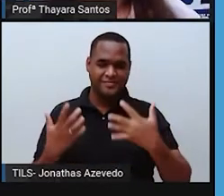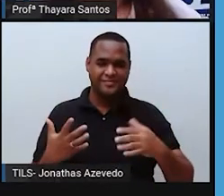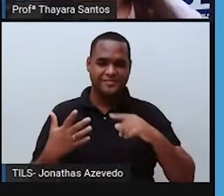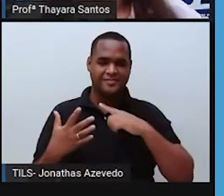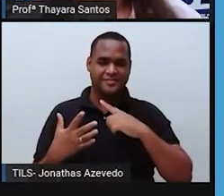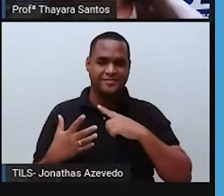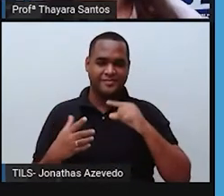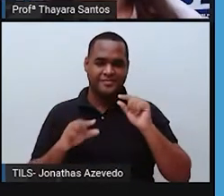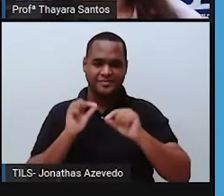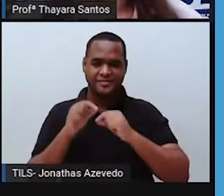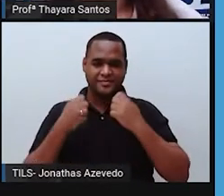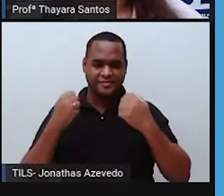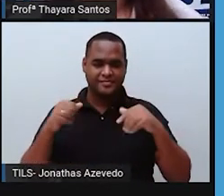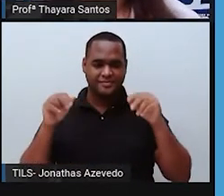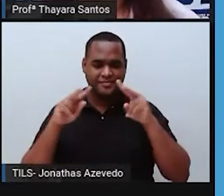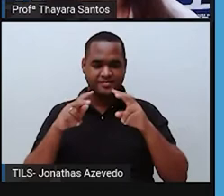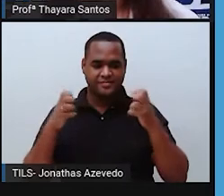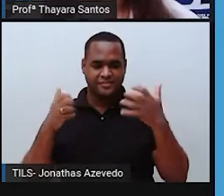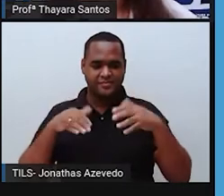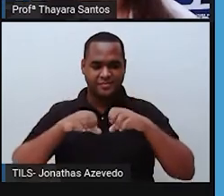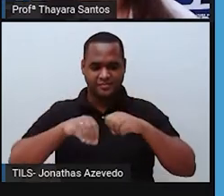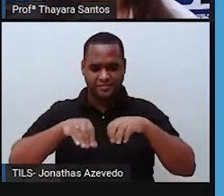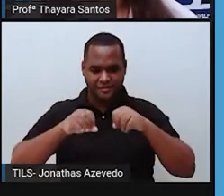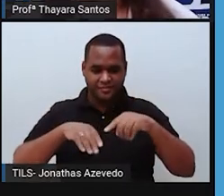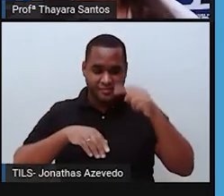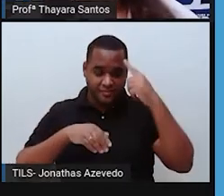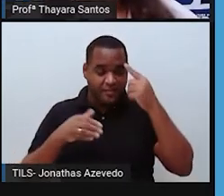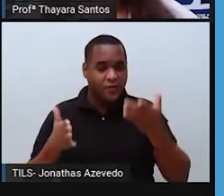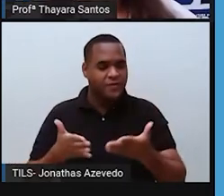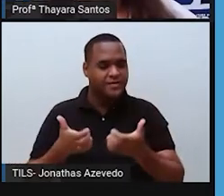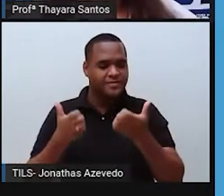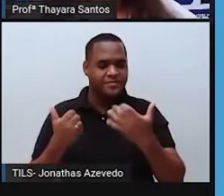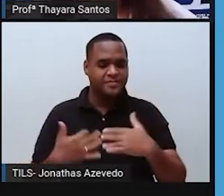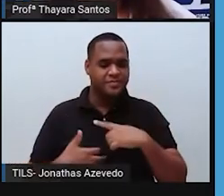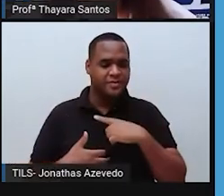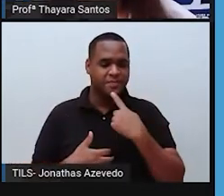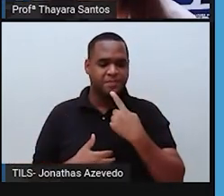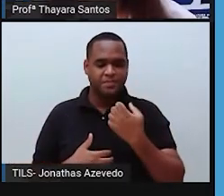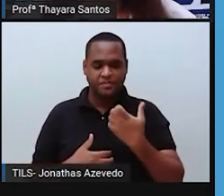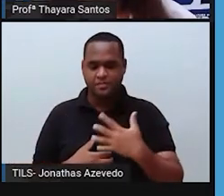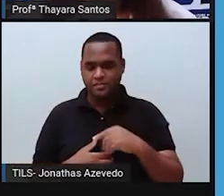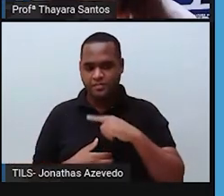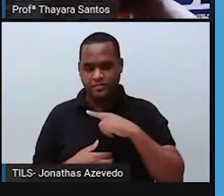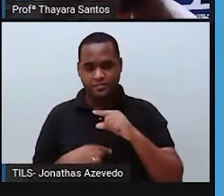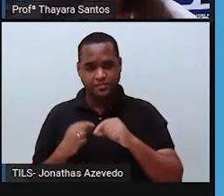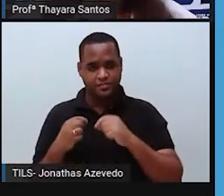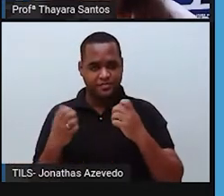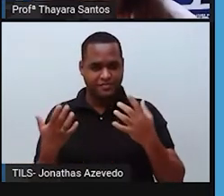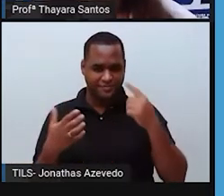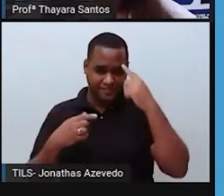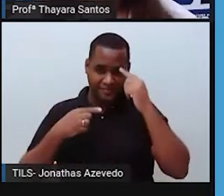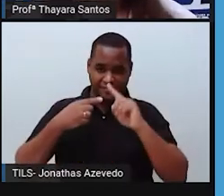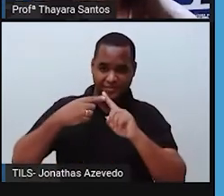coloco o assunto da nossa aula. E hoje a gente vai falar sobre a litosfera, a hidrosfera e a atmosfera.